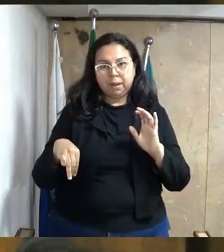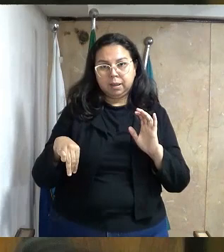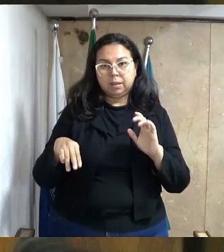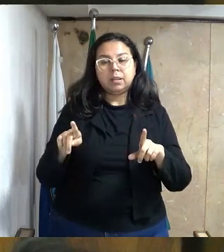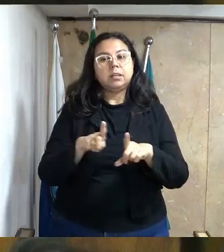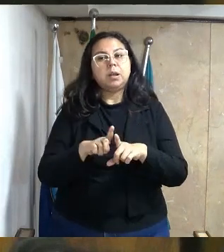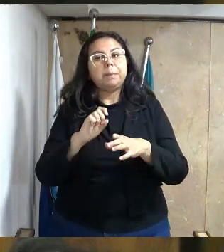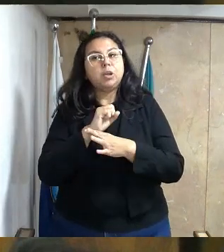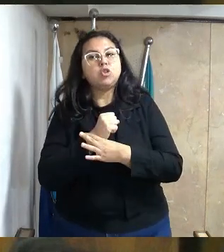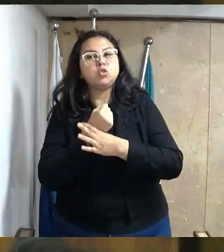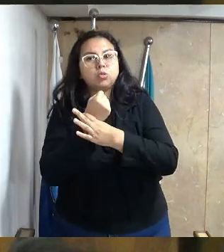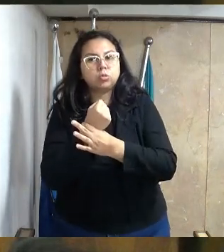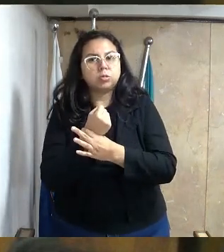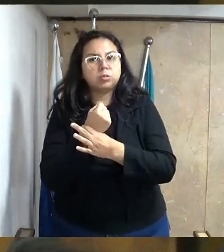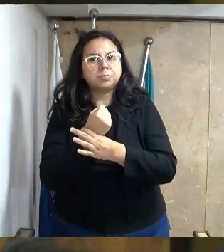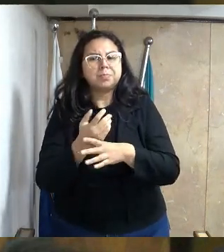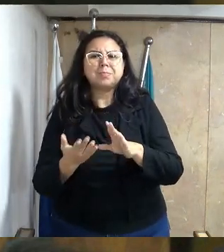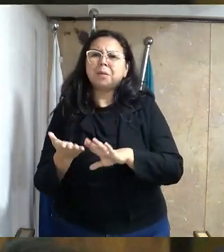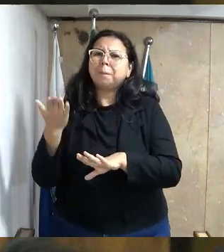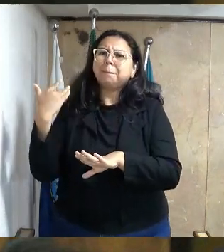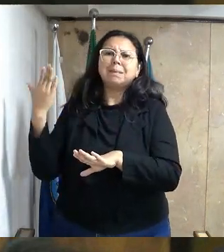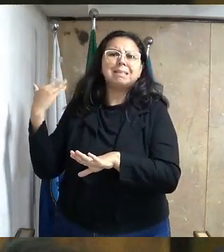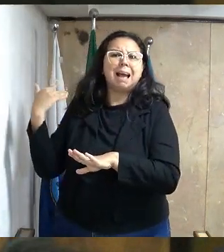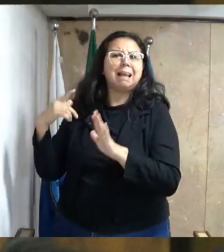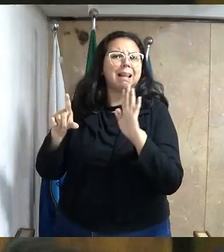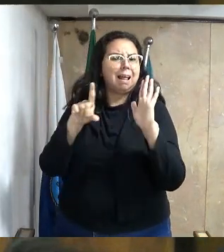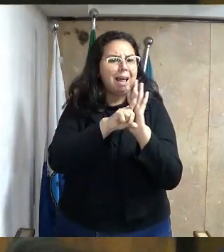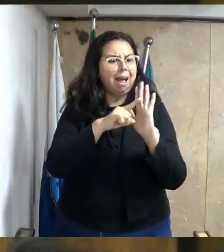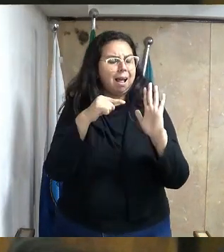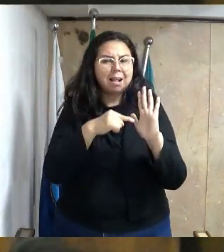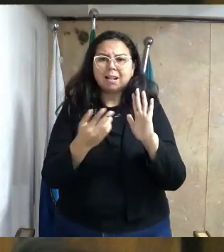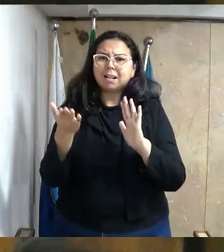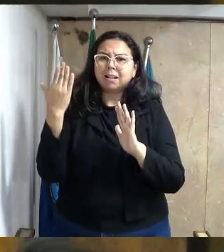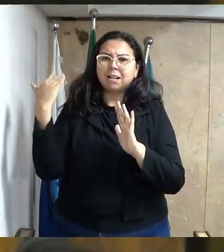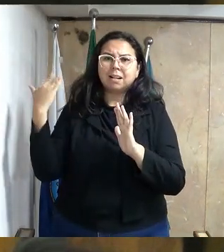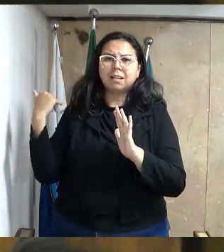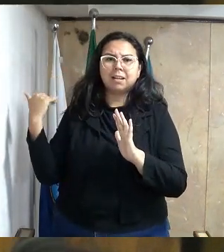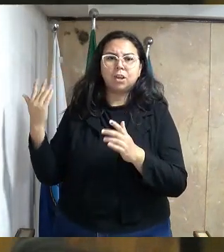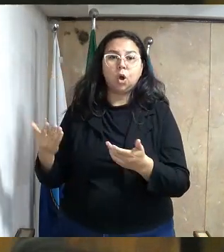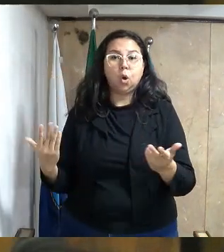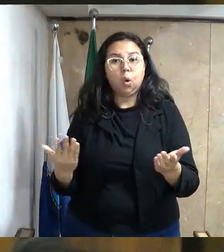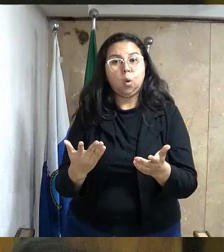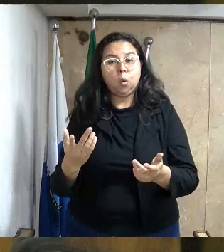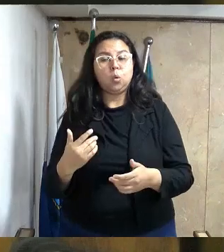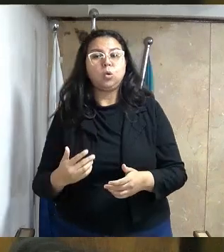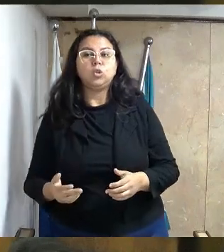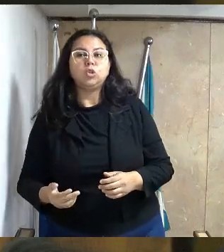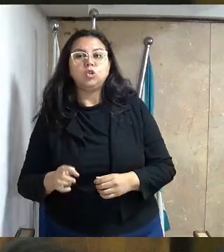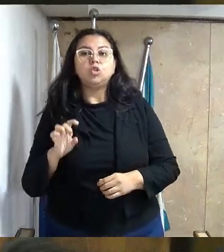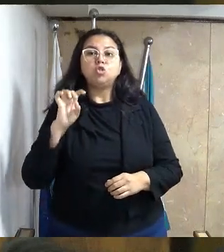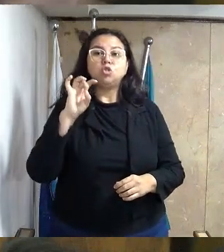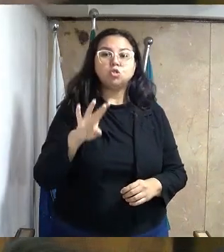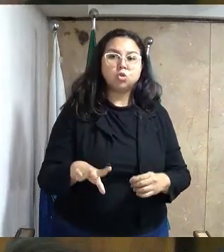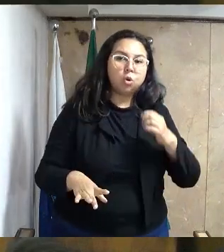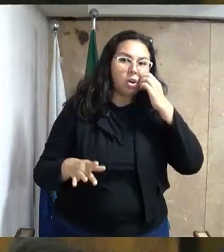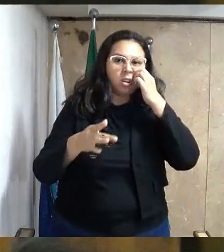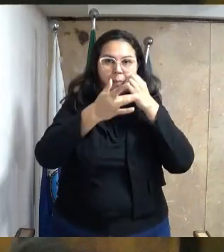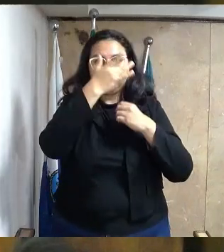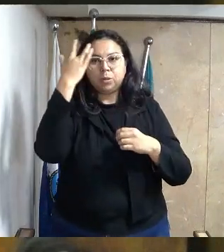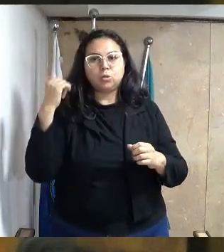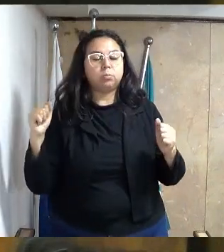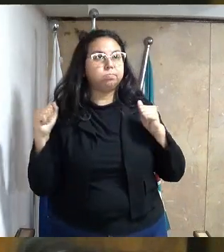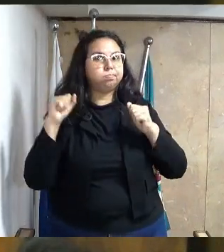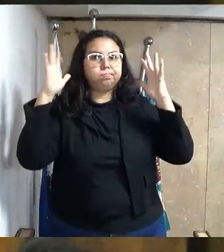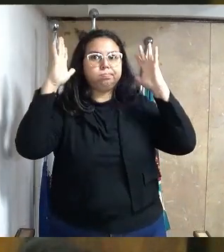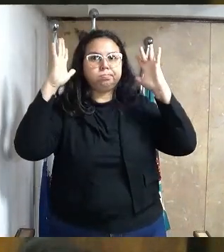já estão muito ultrapassadas. Você pode ver qualquer ocorrência que tem hoje, só quem se explode é o